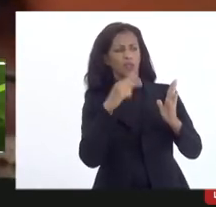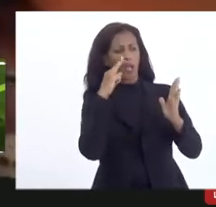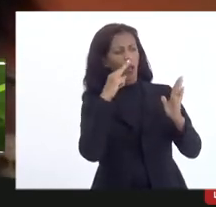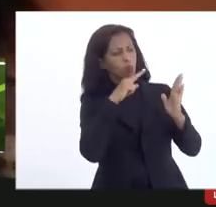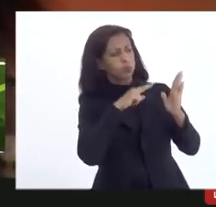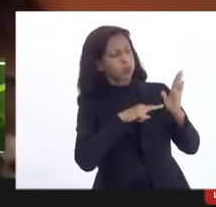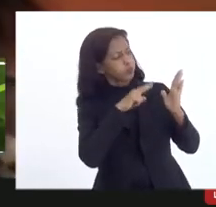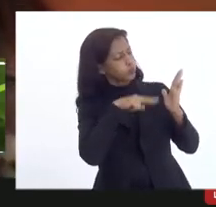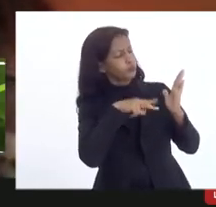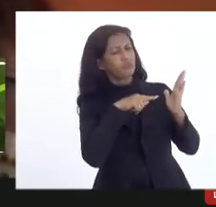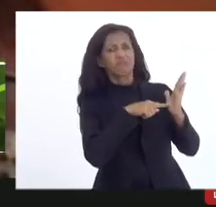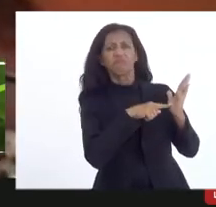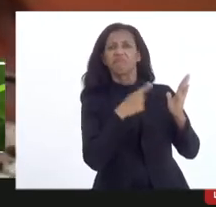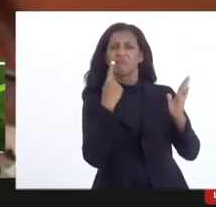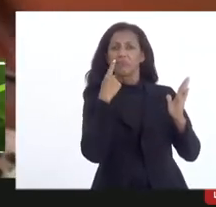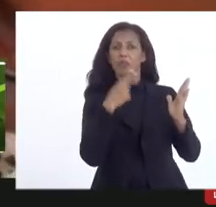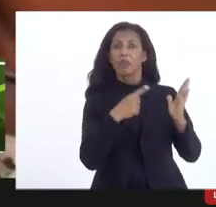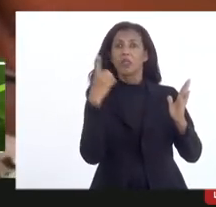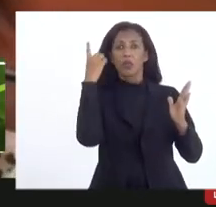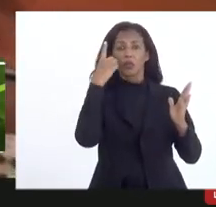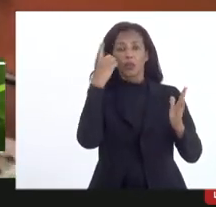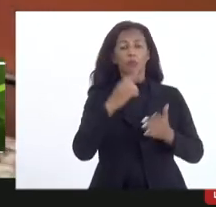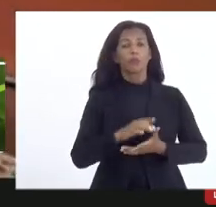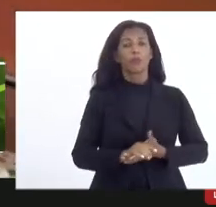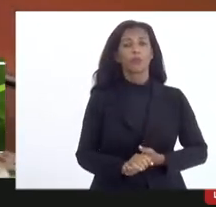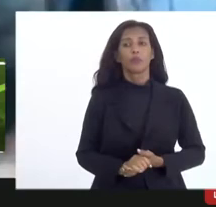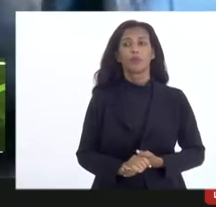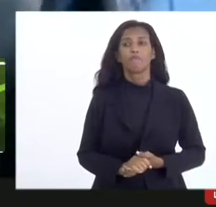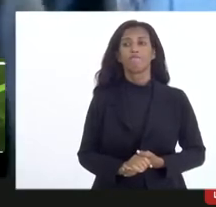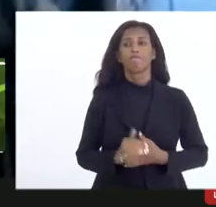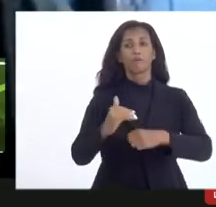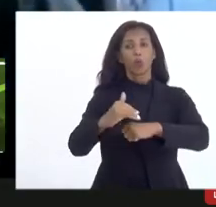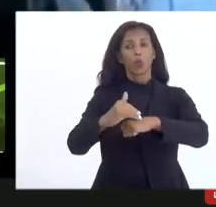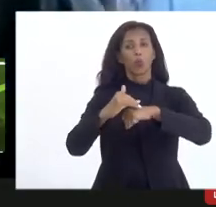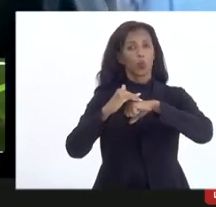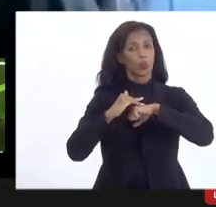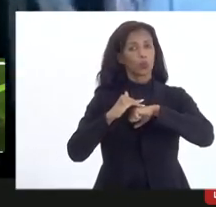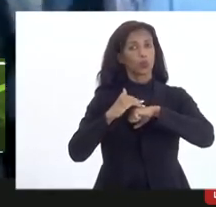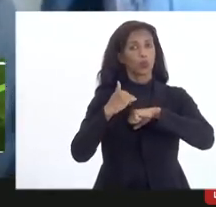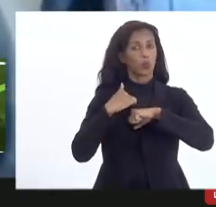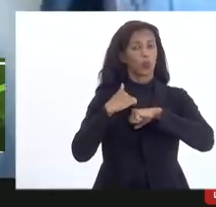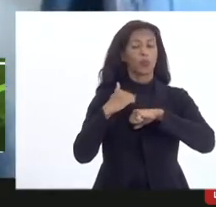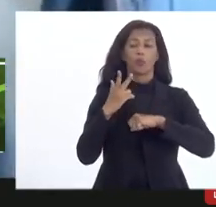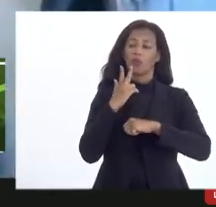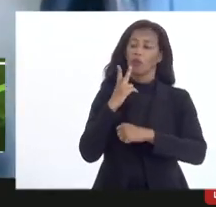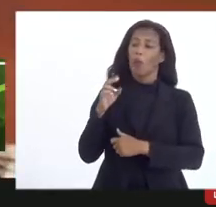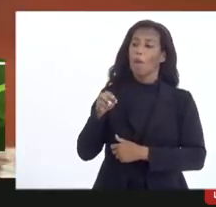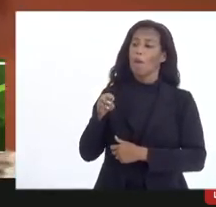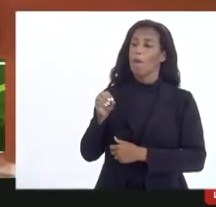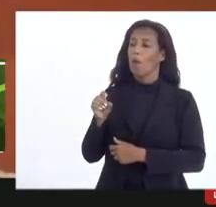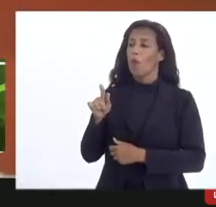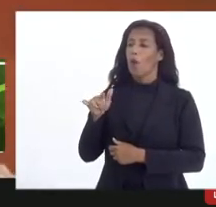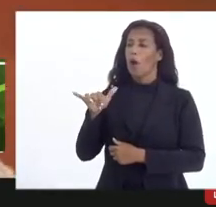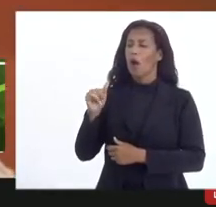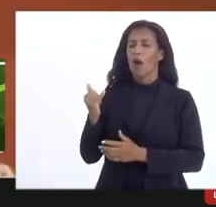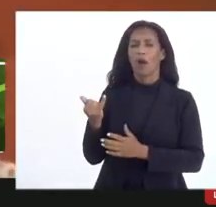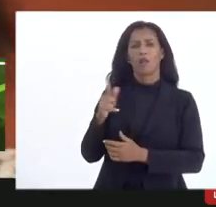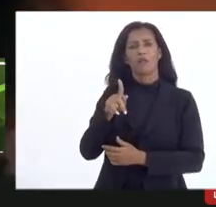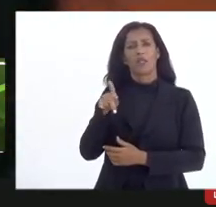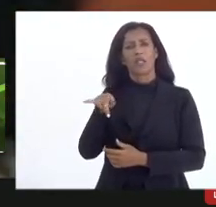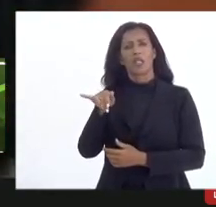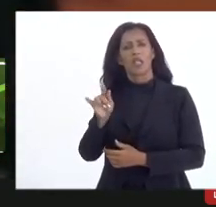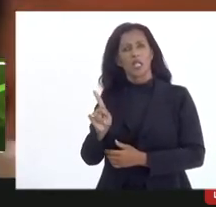o PL e o deputado então me é verdade eu botei o link com a Morgana exato fez o link com a